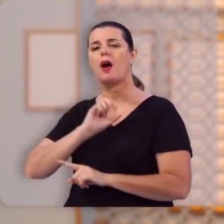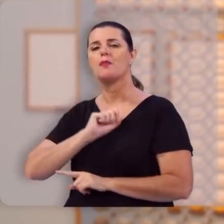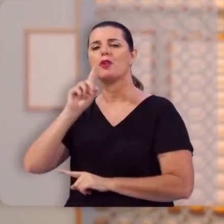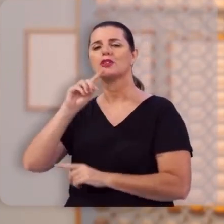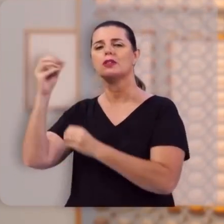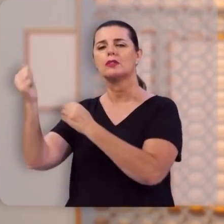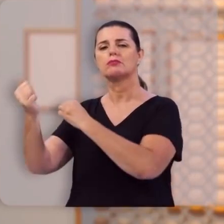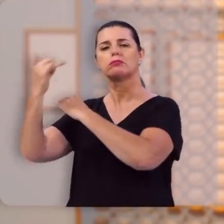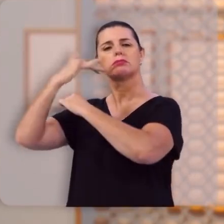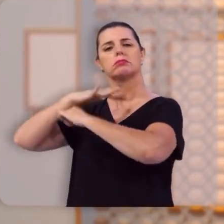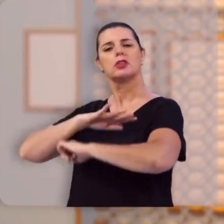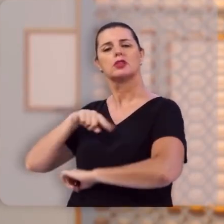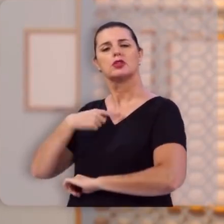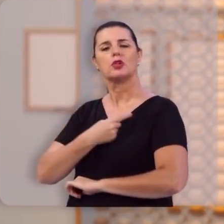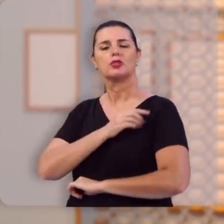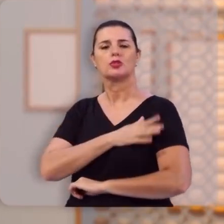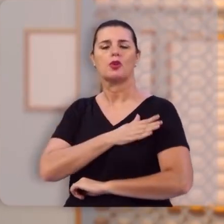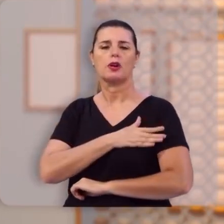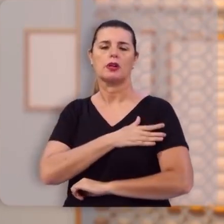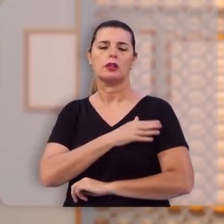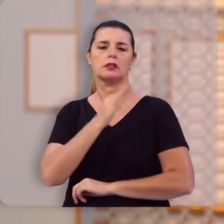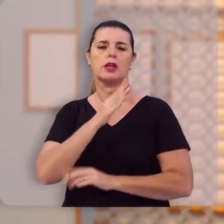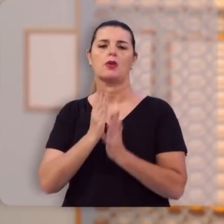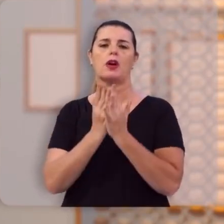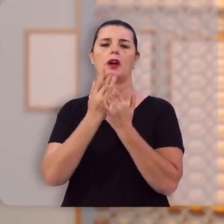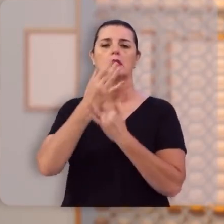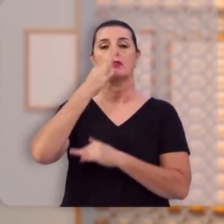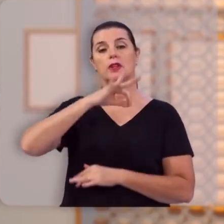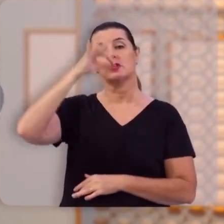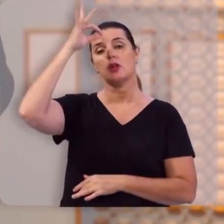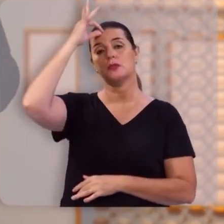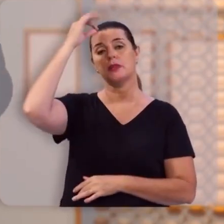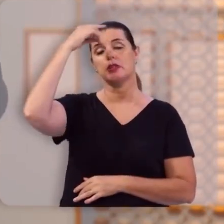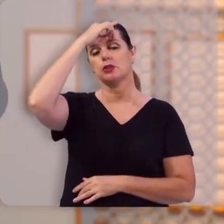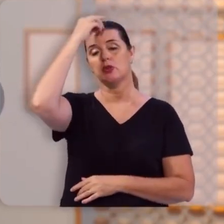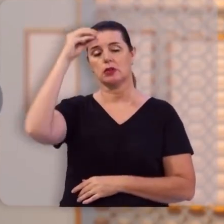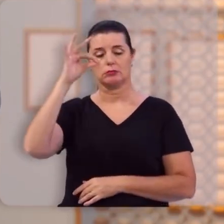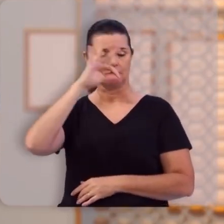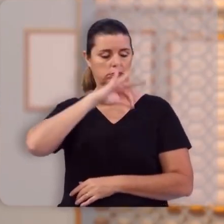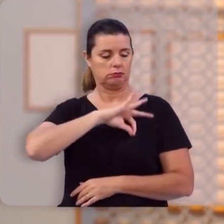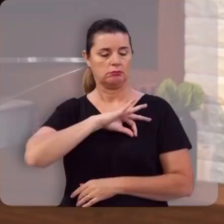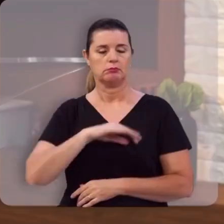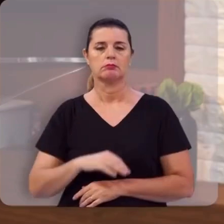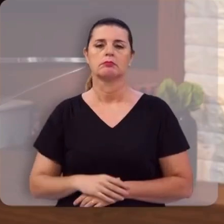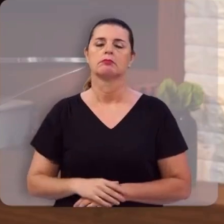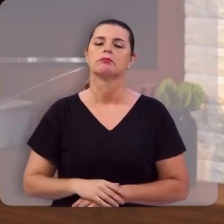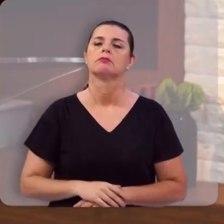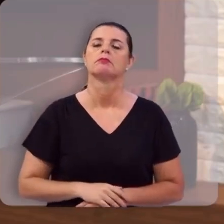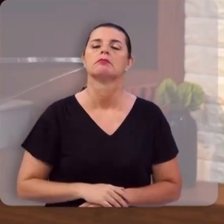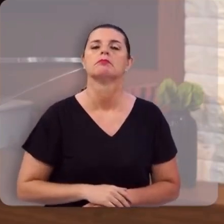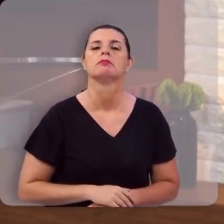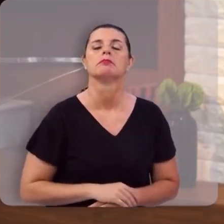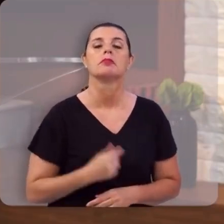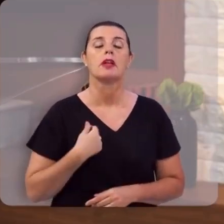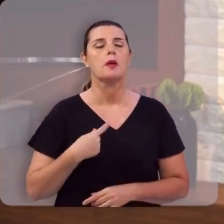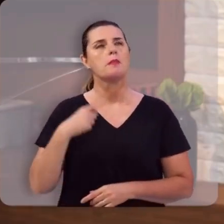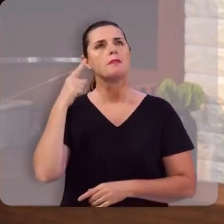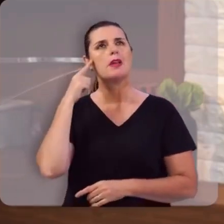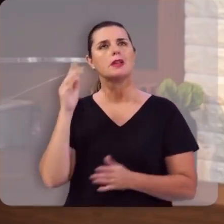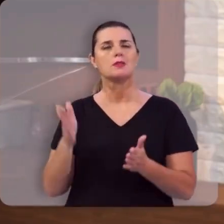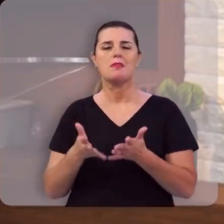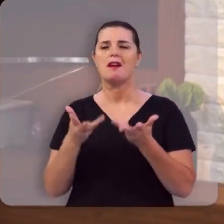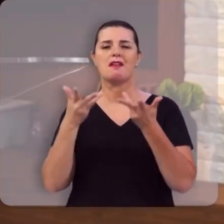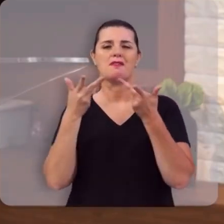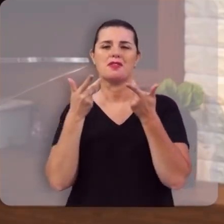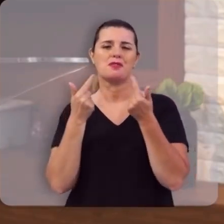derramado no nosso coração pelo Espírito Santo que nos foi outorgado. Eu acho tão maravilhoso isso,